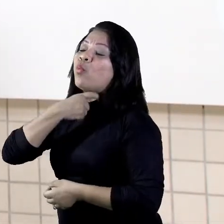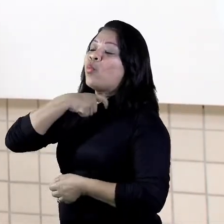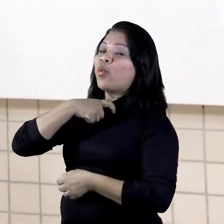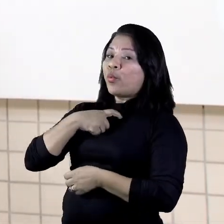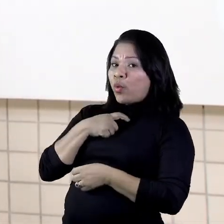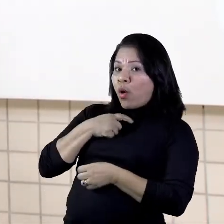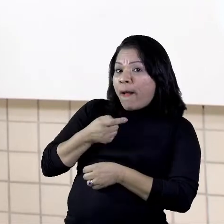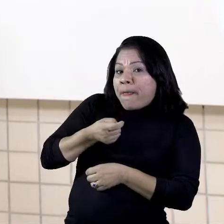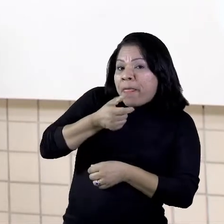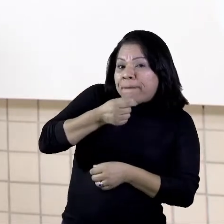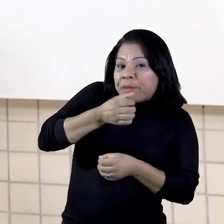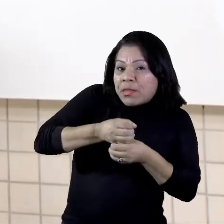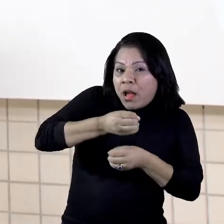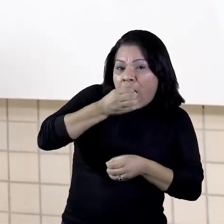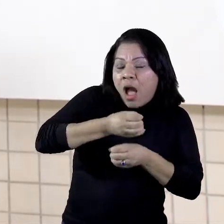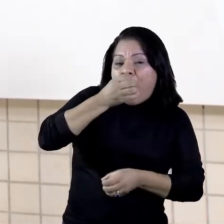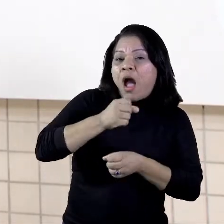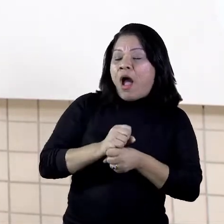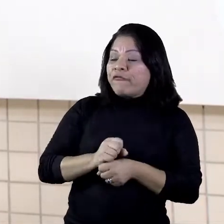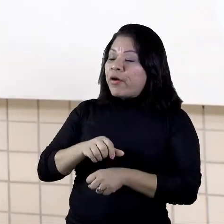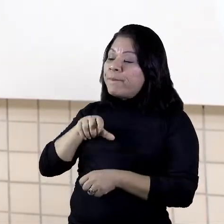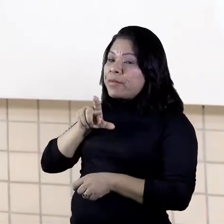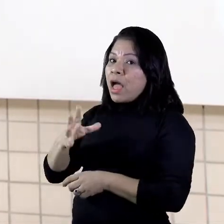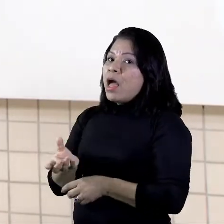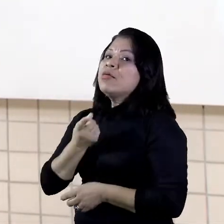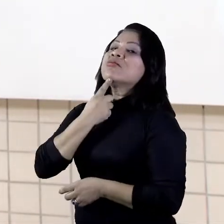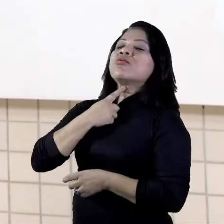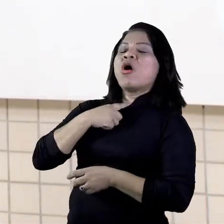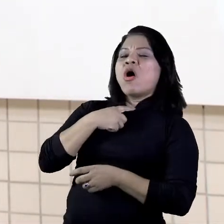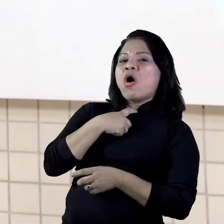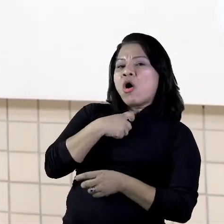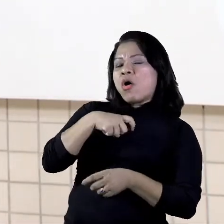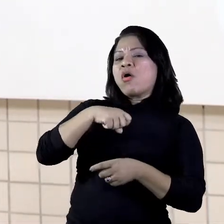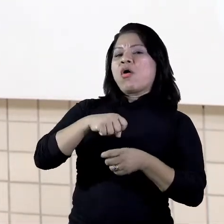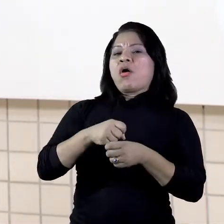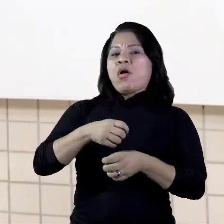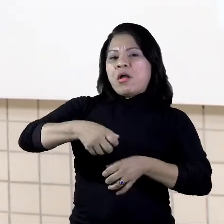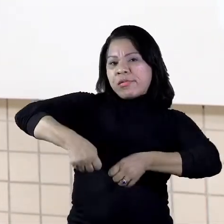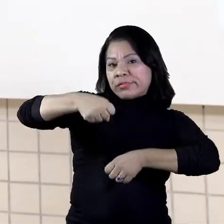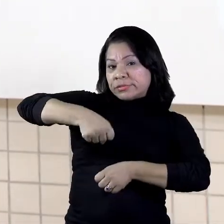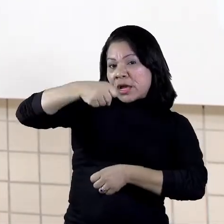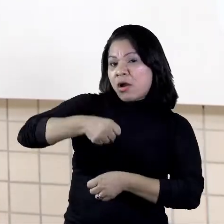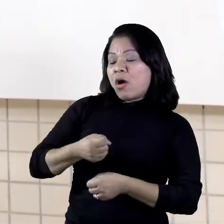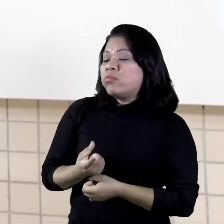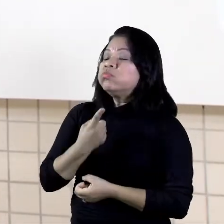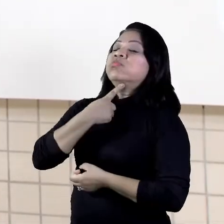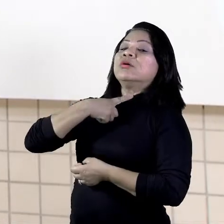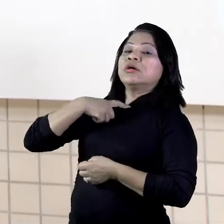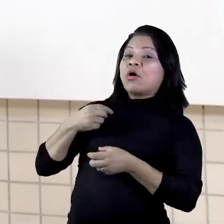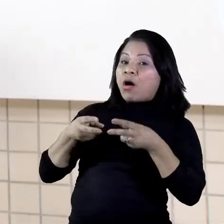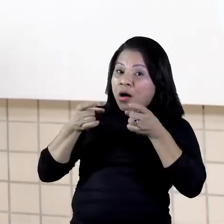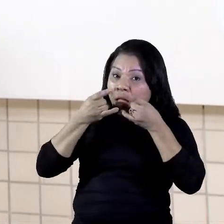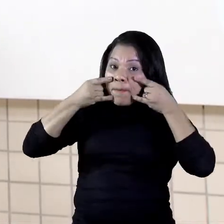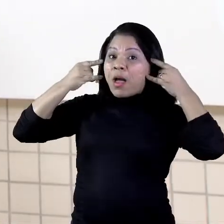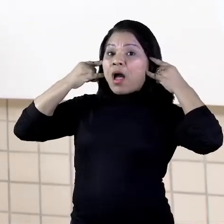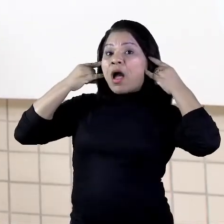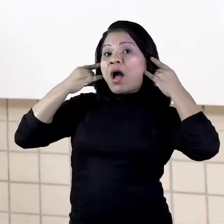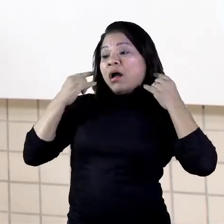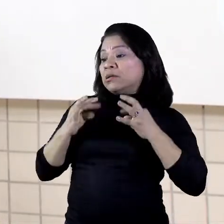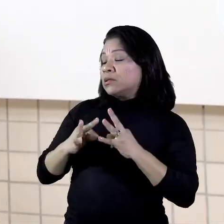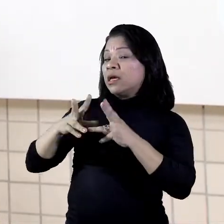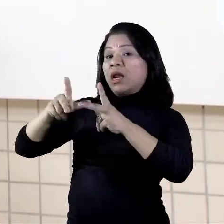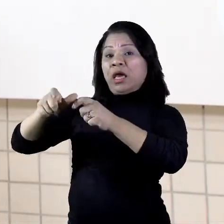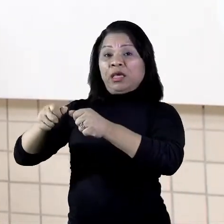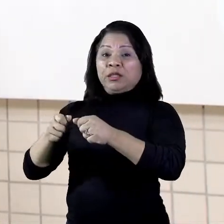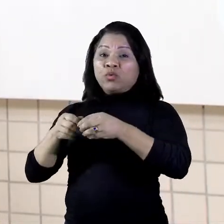de garrafa, engole a sacola, engole o canudinho, engole a máscara e aquilo ali é plástico, não é